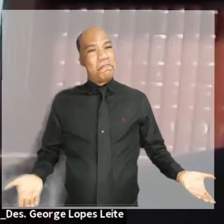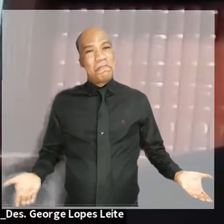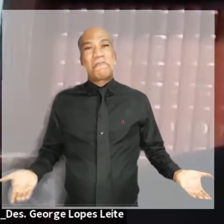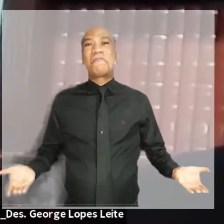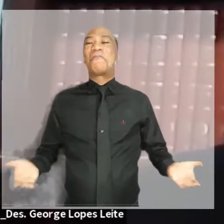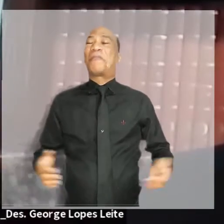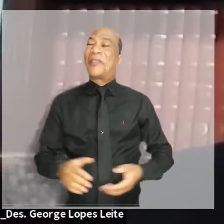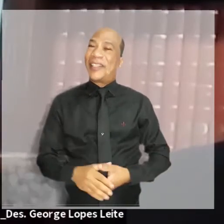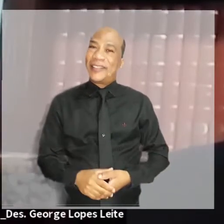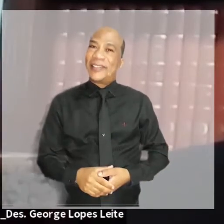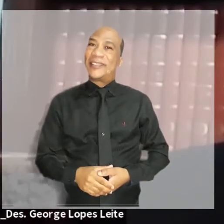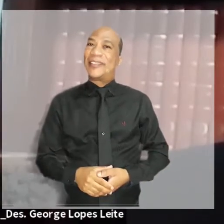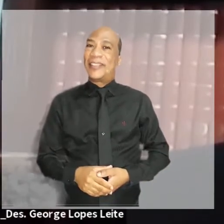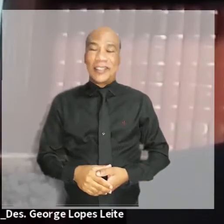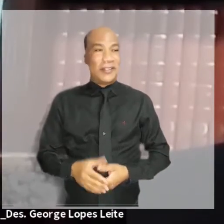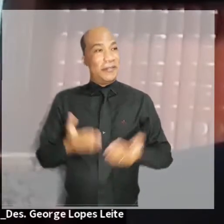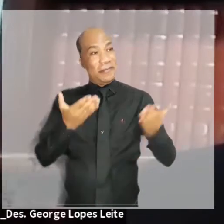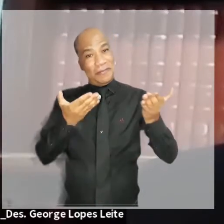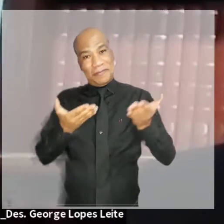agradeciados